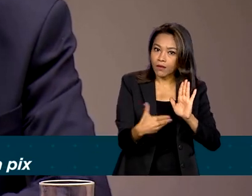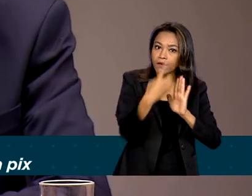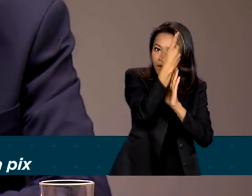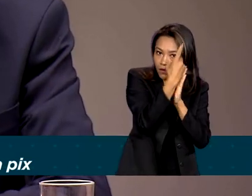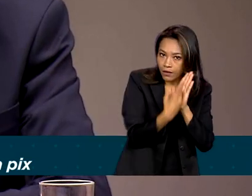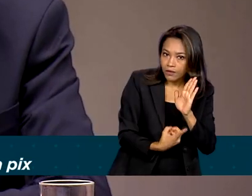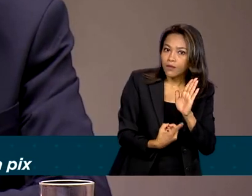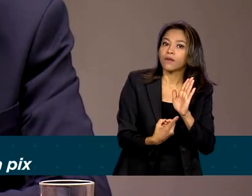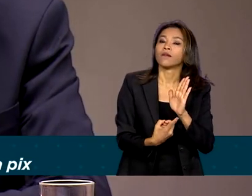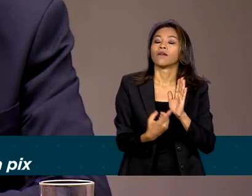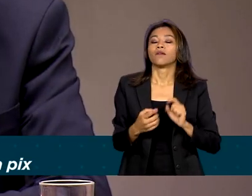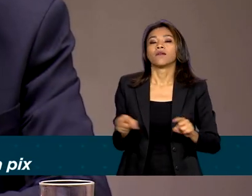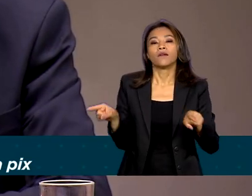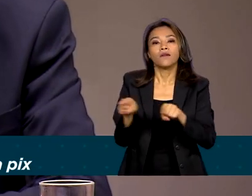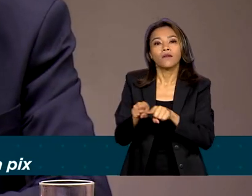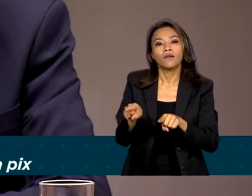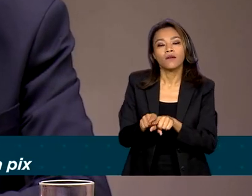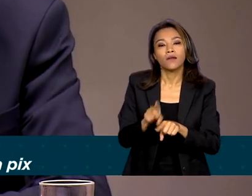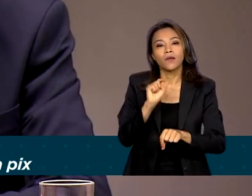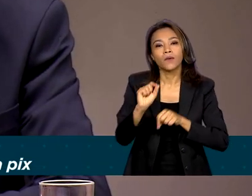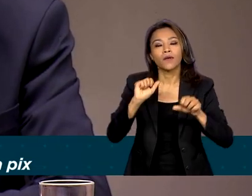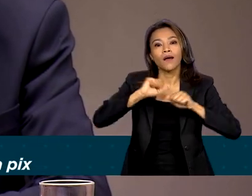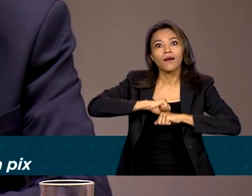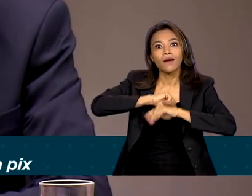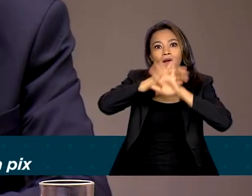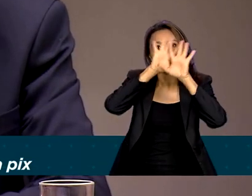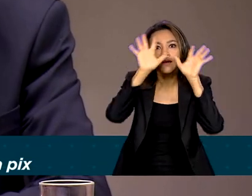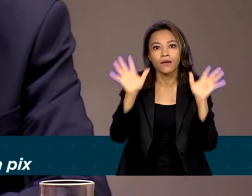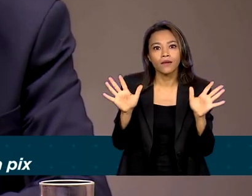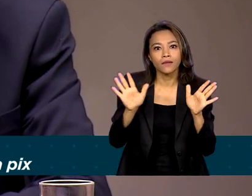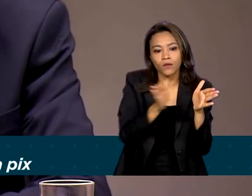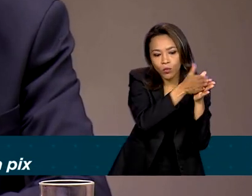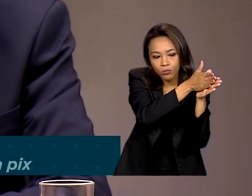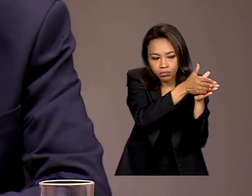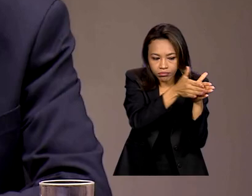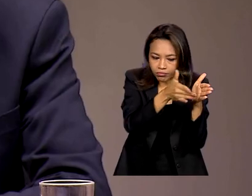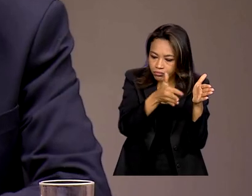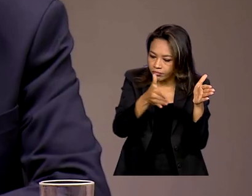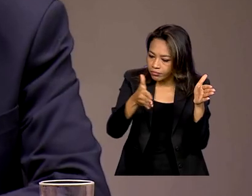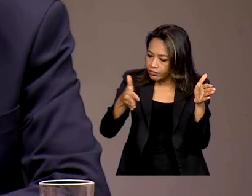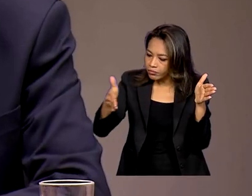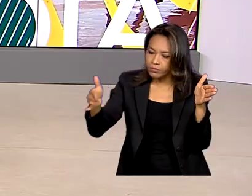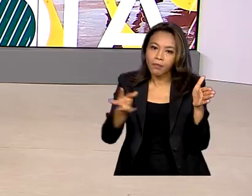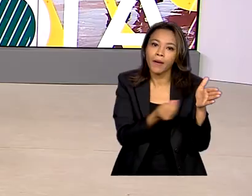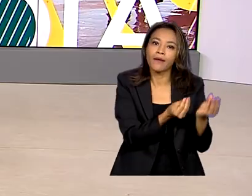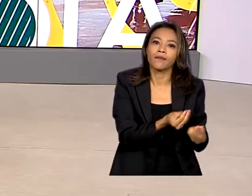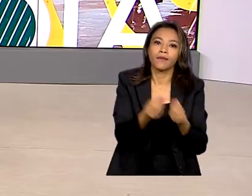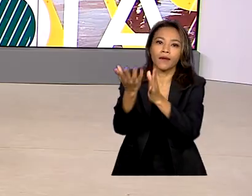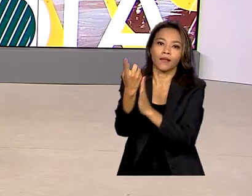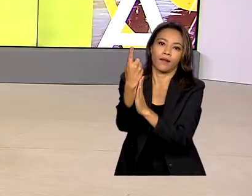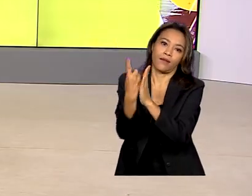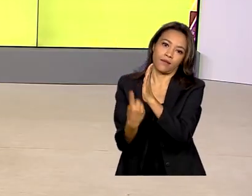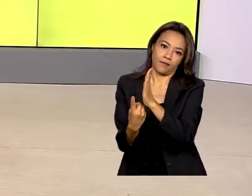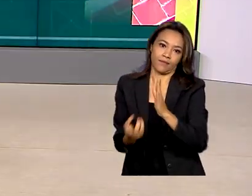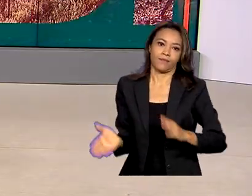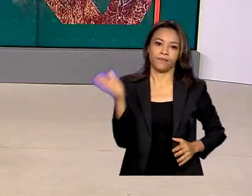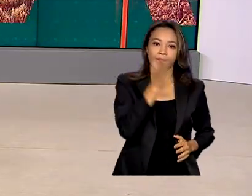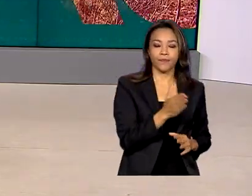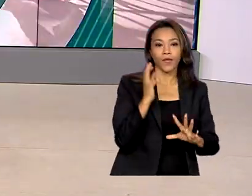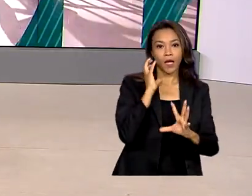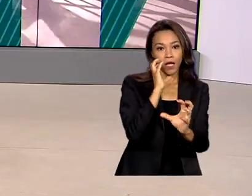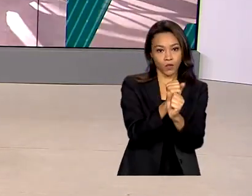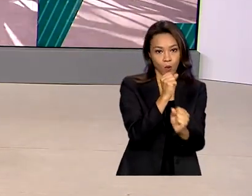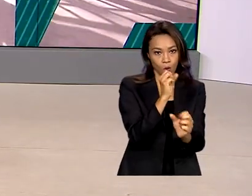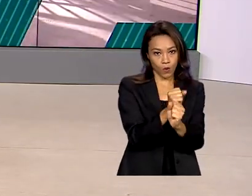como também aumentar a transparência em todo o processo da entrega da declaração. As contas públicas